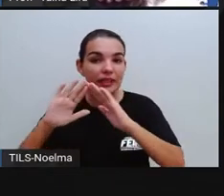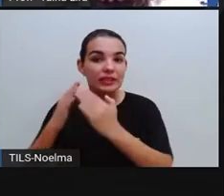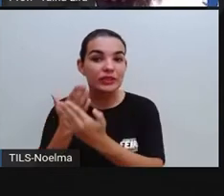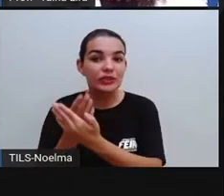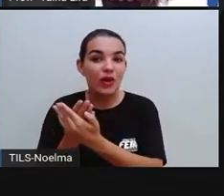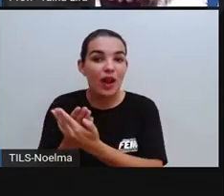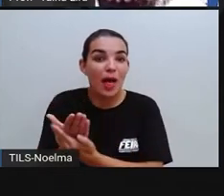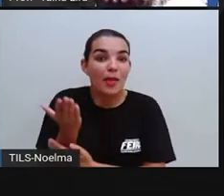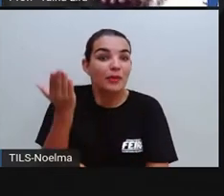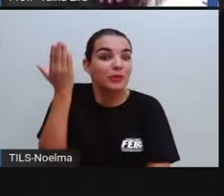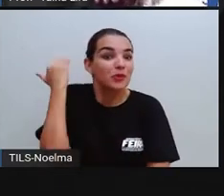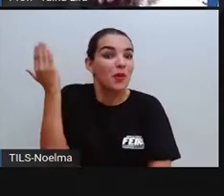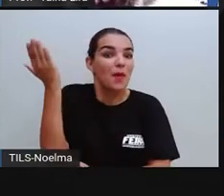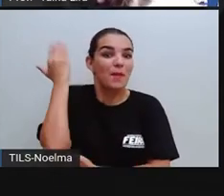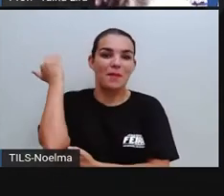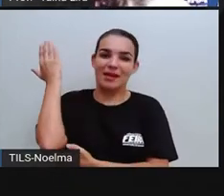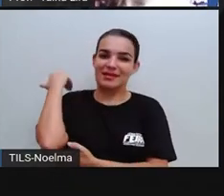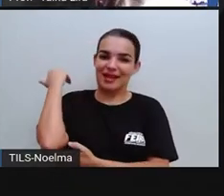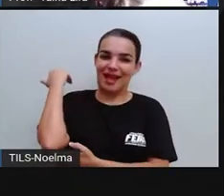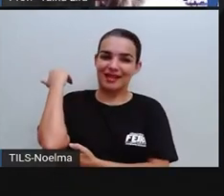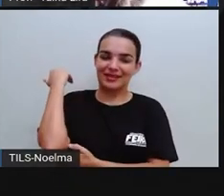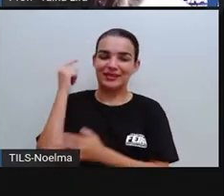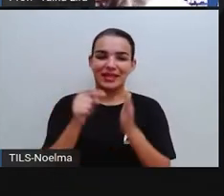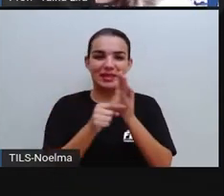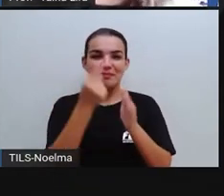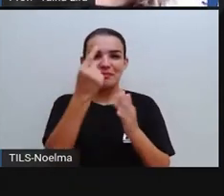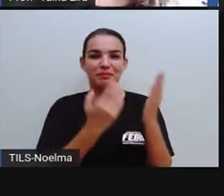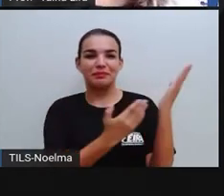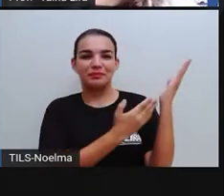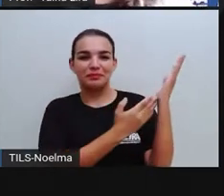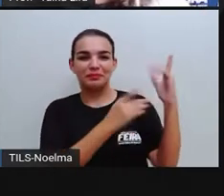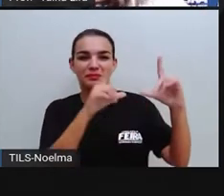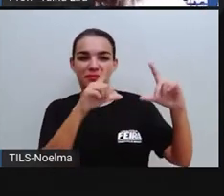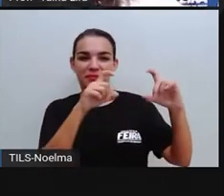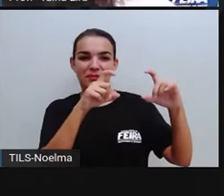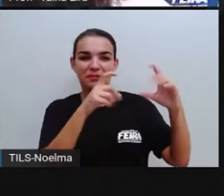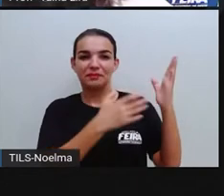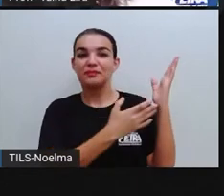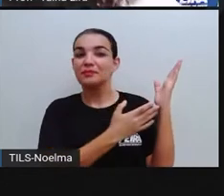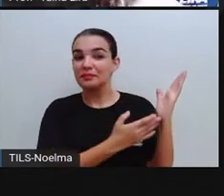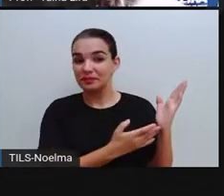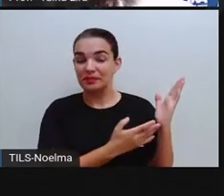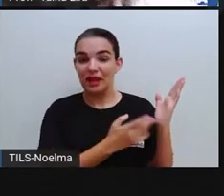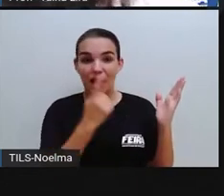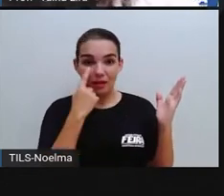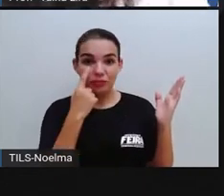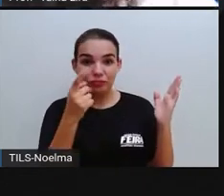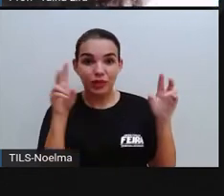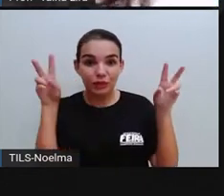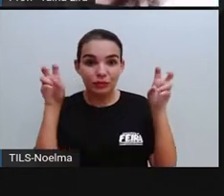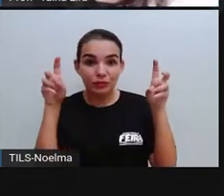sobre o que está acontecendo nelas. Então, a primeira imagem que a Pró trouxe, olha lá, observa o título